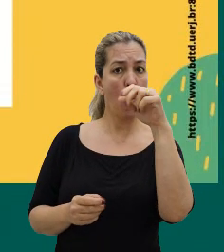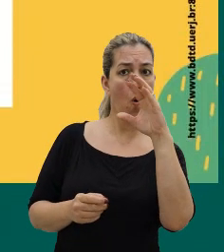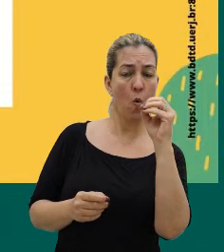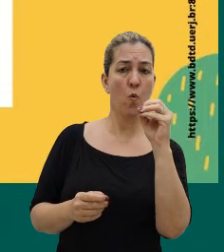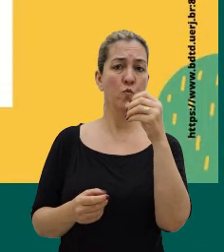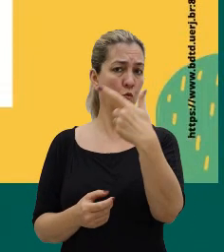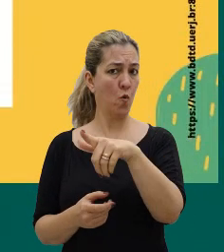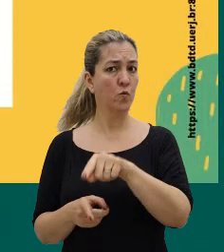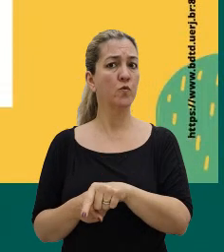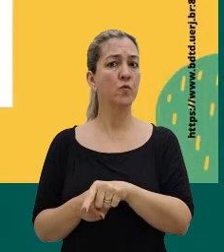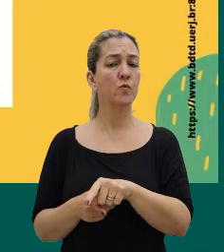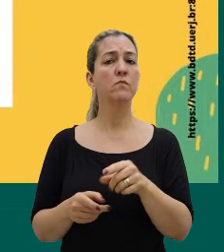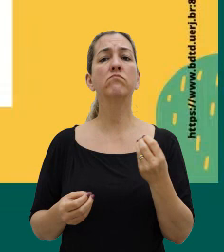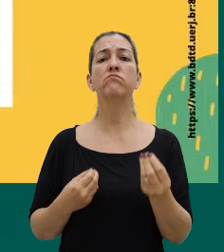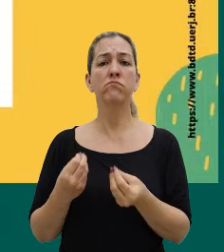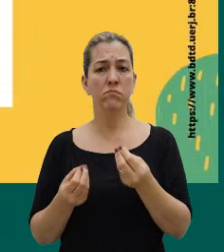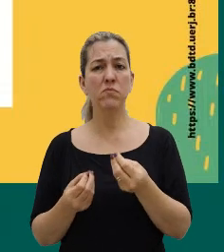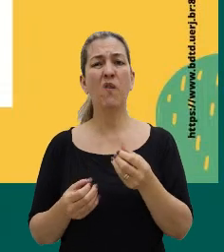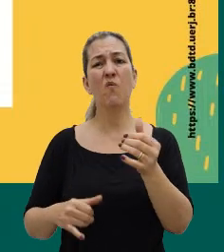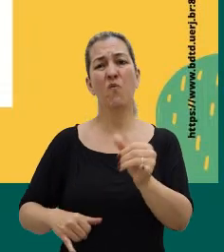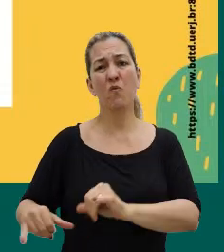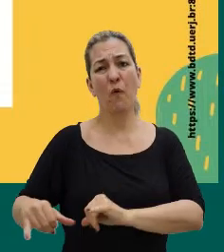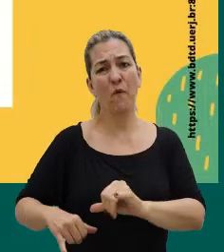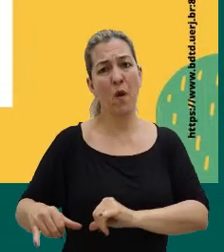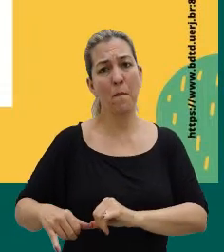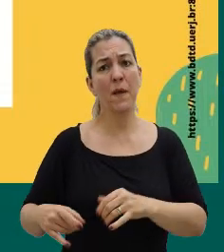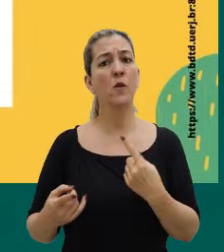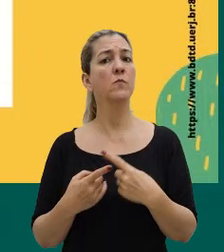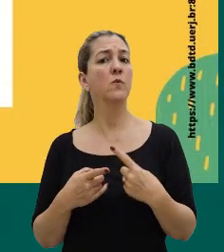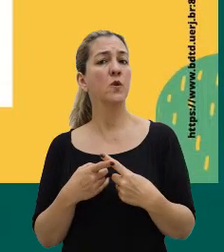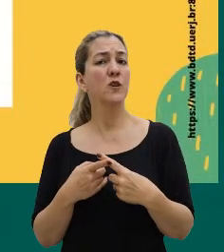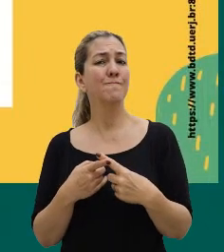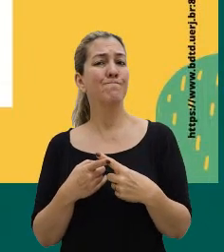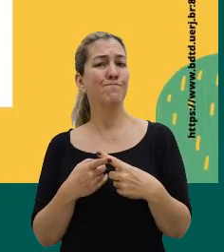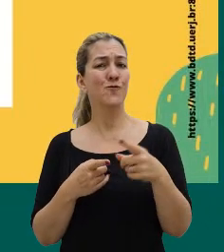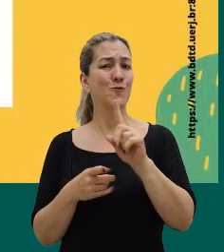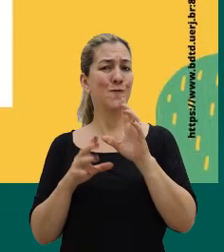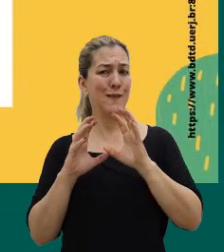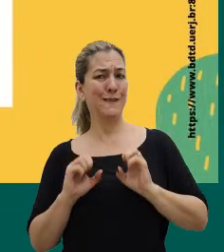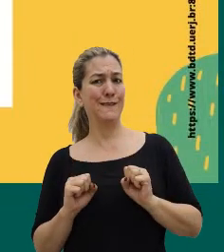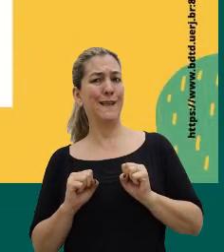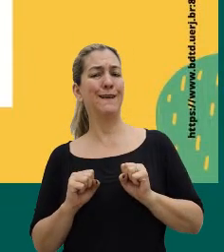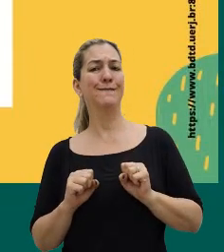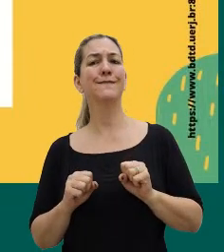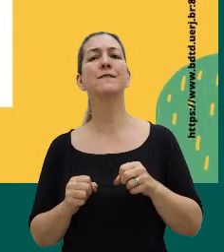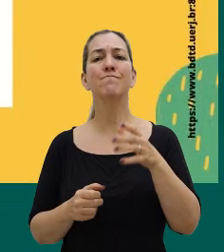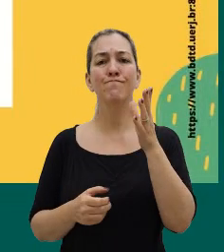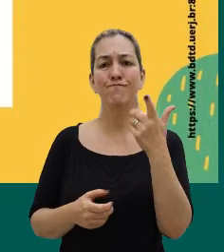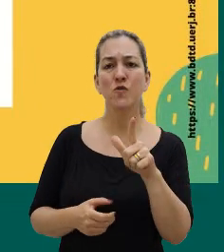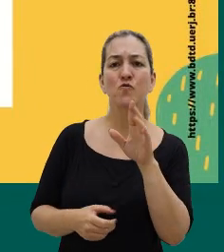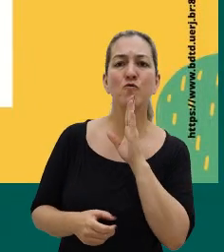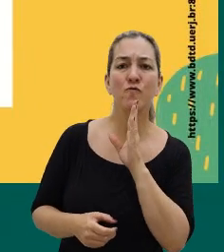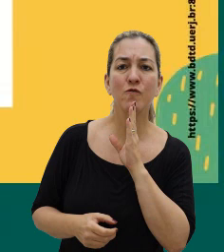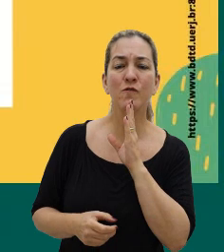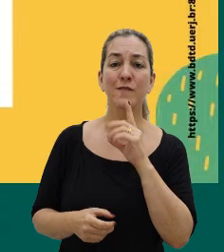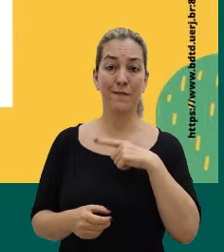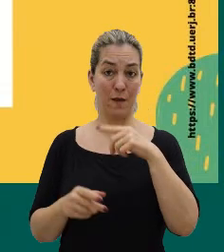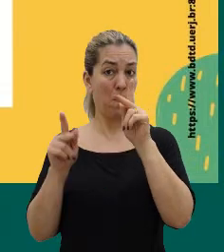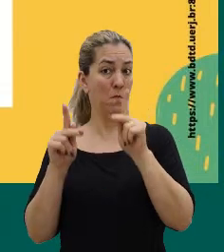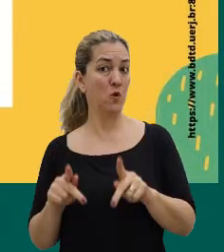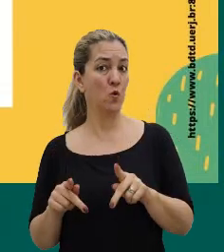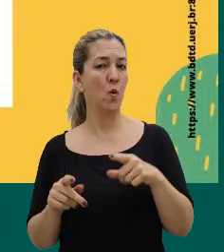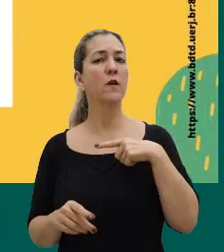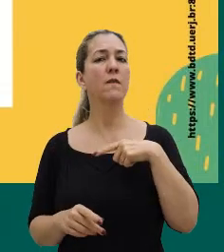desse outro, ele vai gerando sofrimento porque a gente acaba recusando esse reconhecimento de que tem um sujeito,